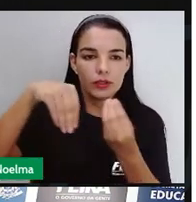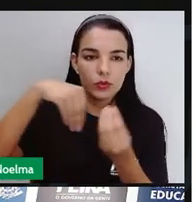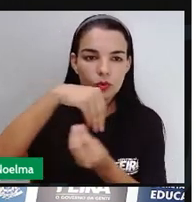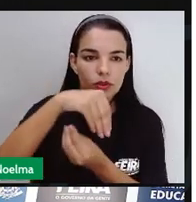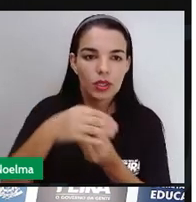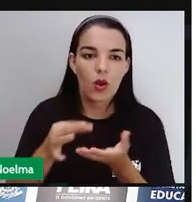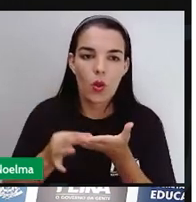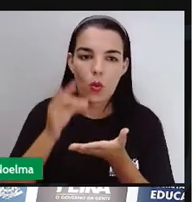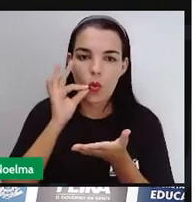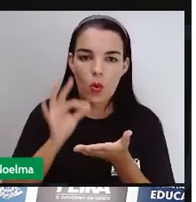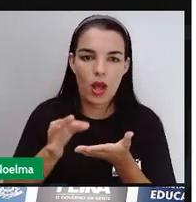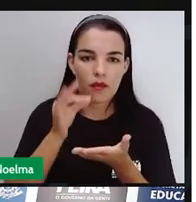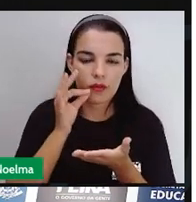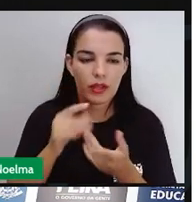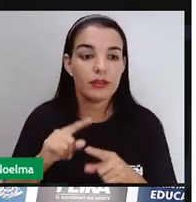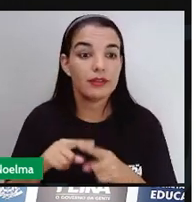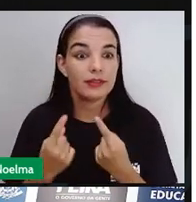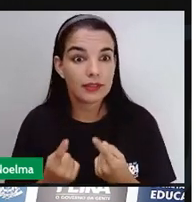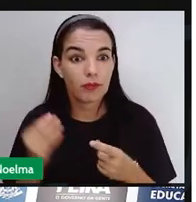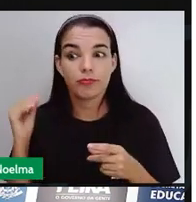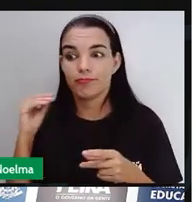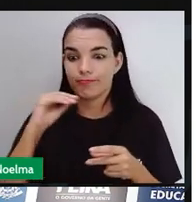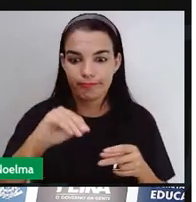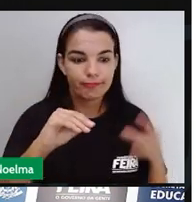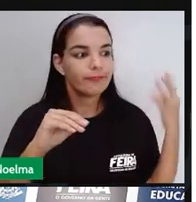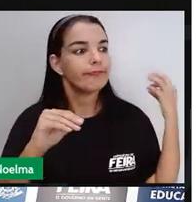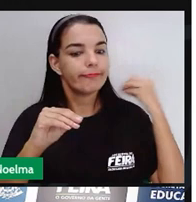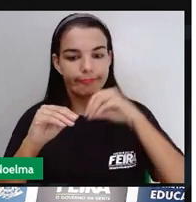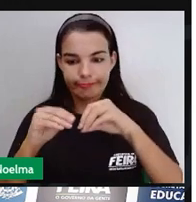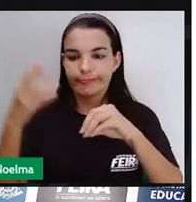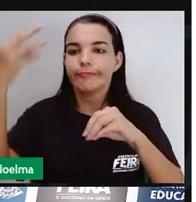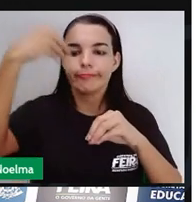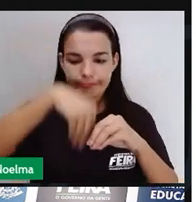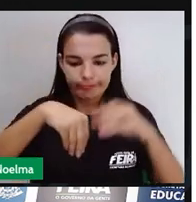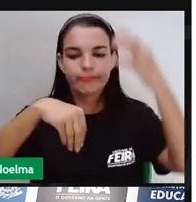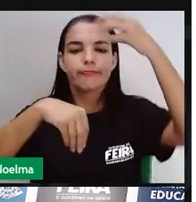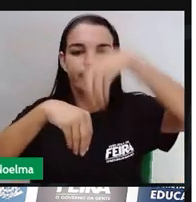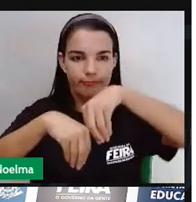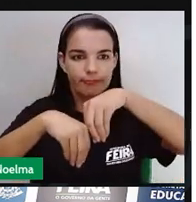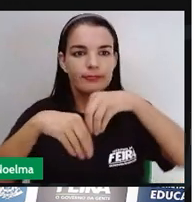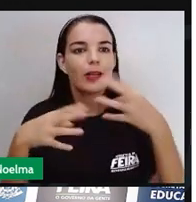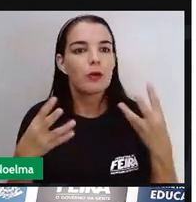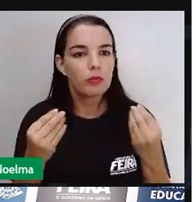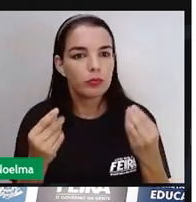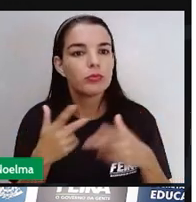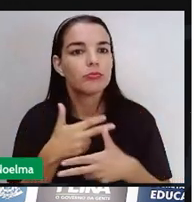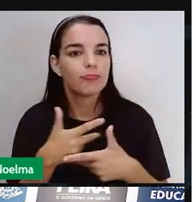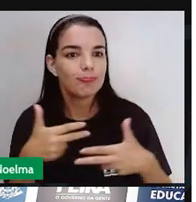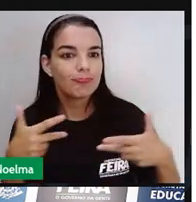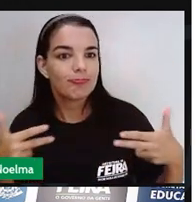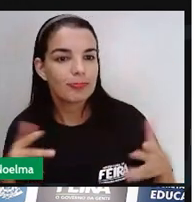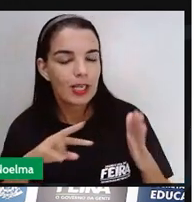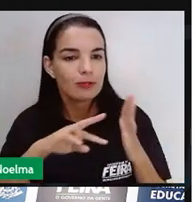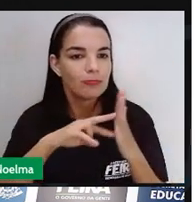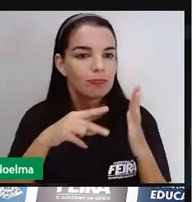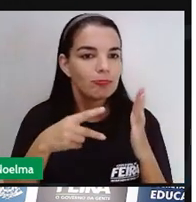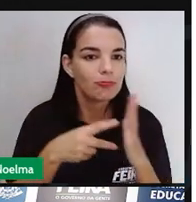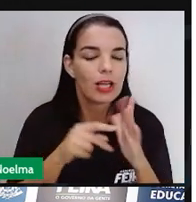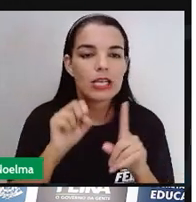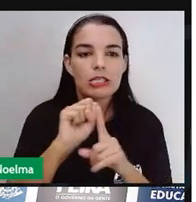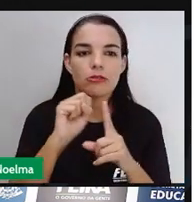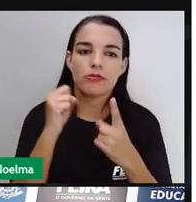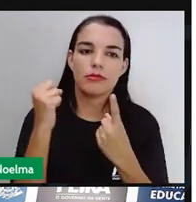café. Então, eles introduziram um novo conceito de economia para essa sociedade, um novo conceito de sociedade também.